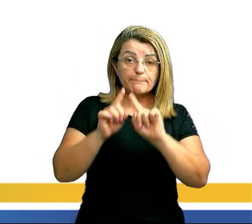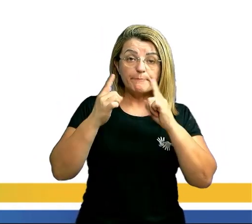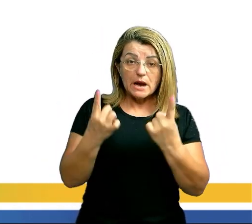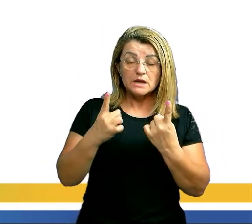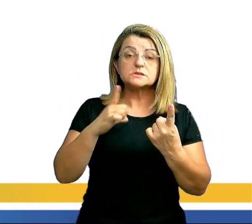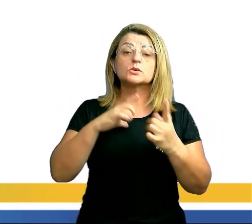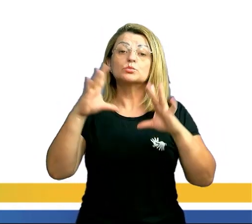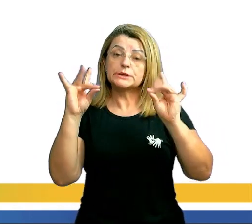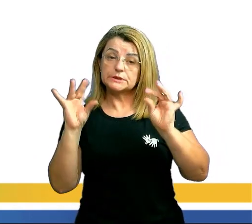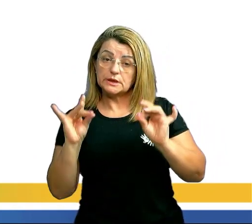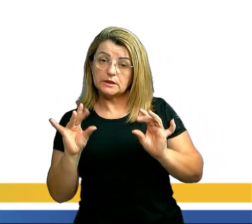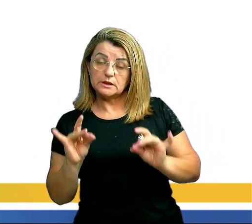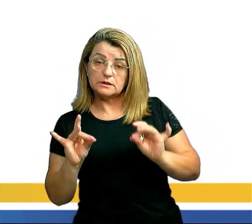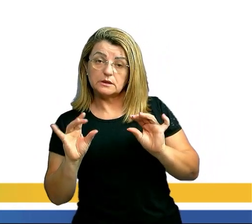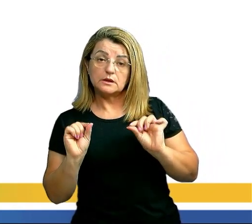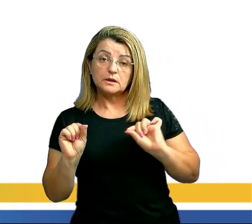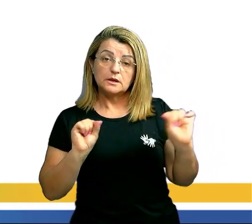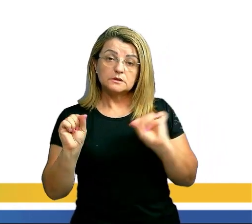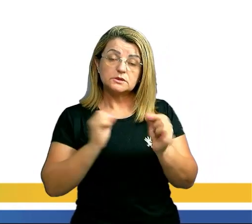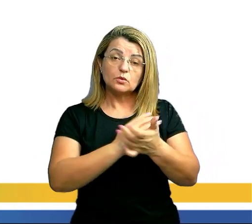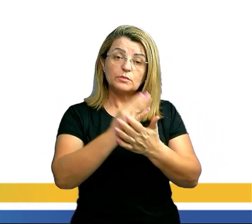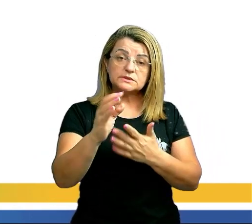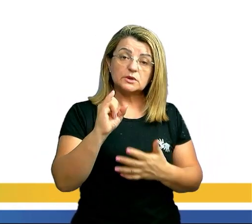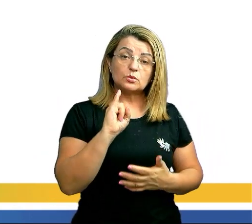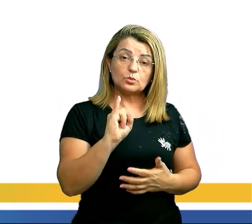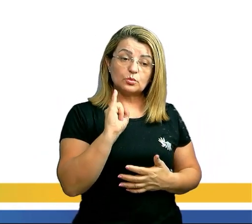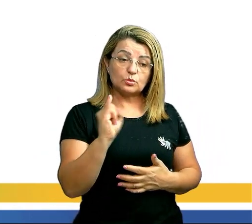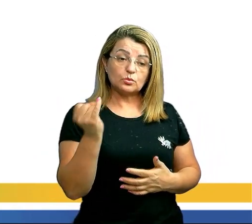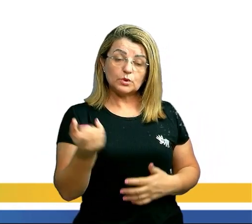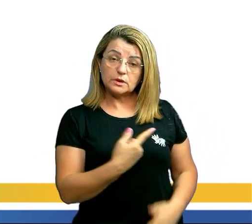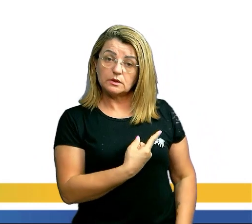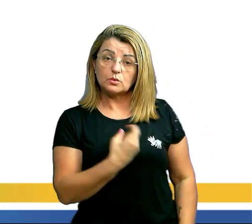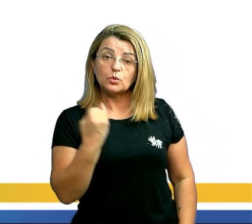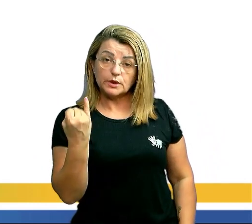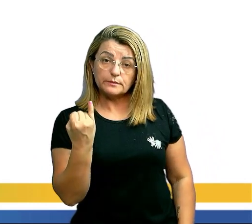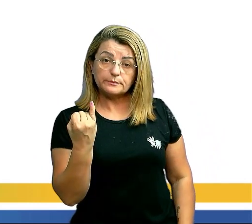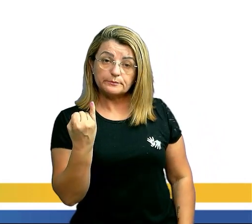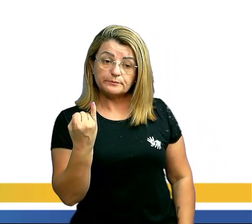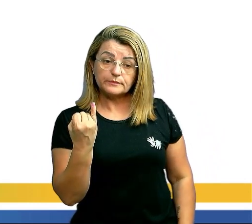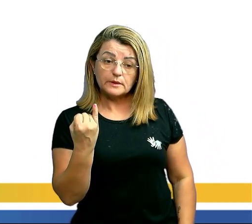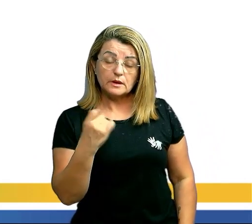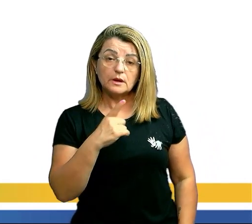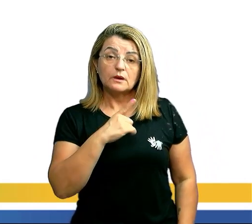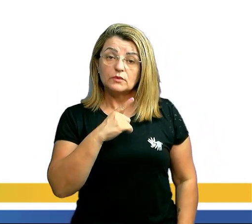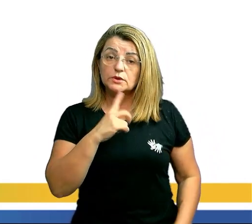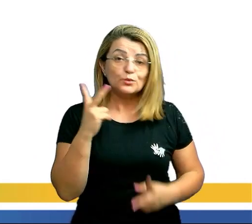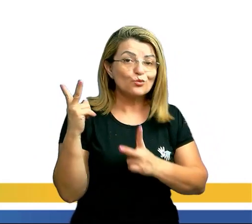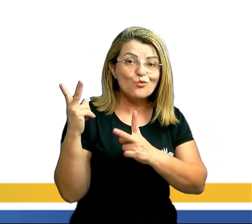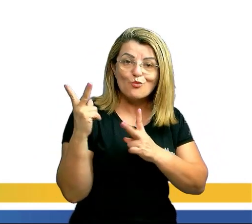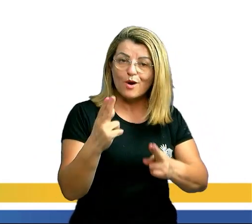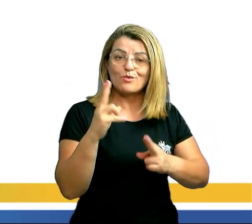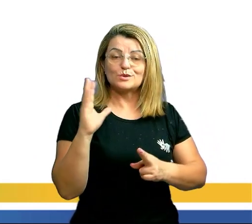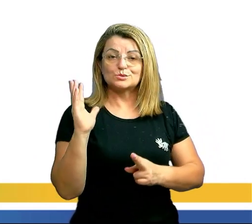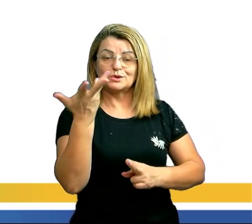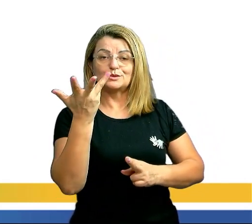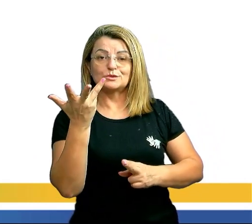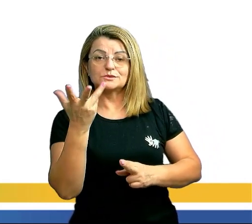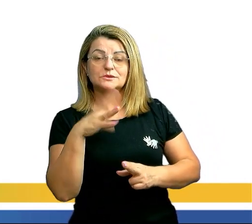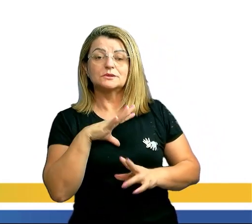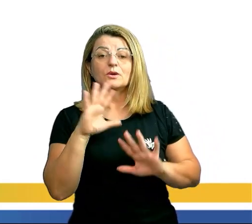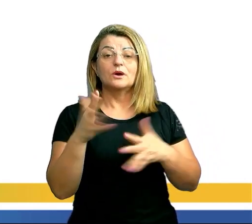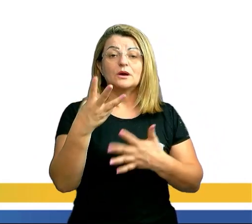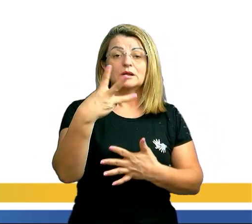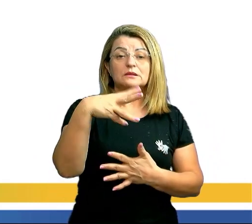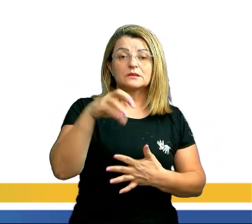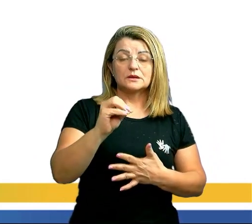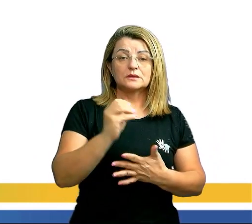detalhe. Se começar com I, ó, se começar com I, vai dar o mesmo resultado. Então, é trinta se